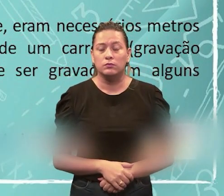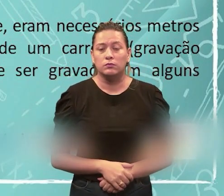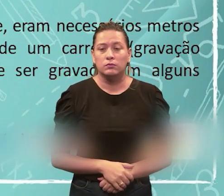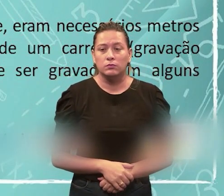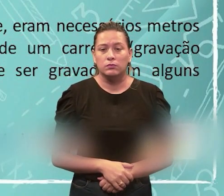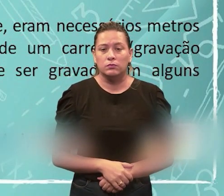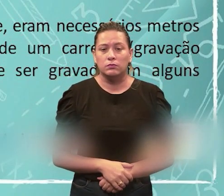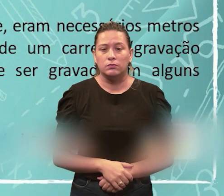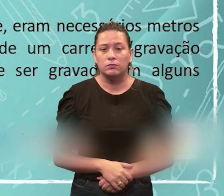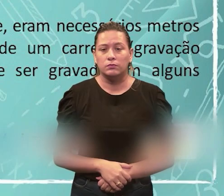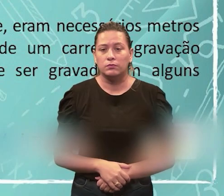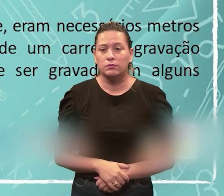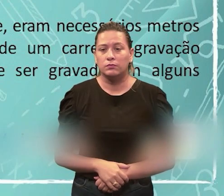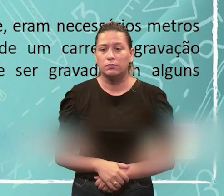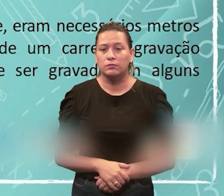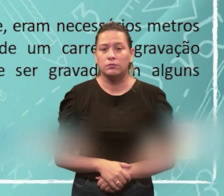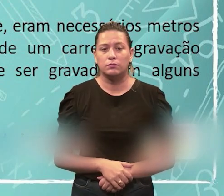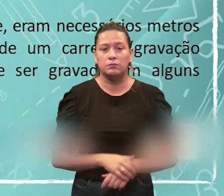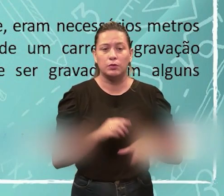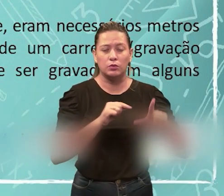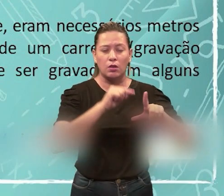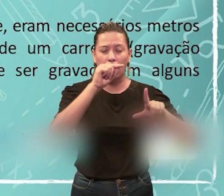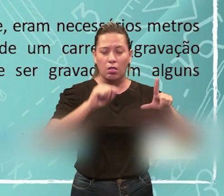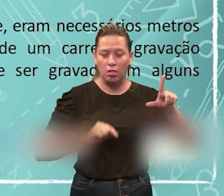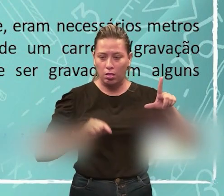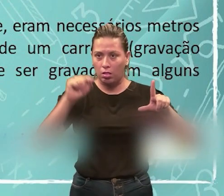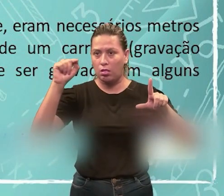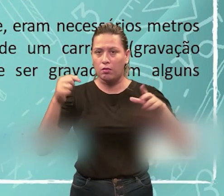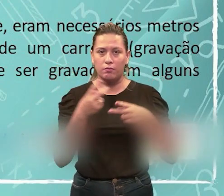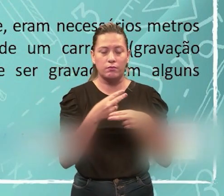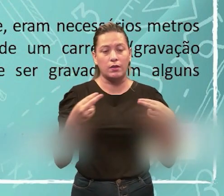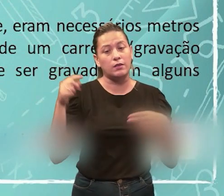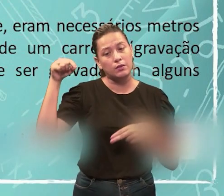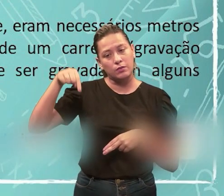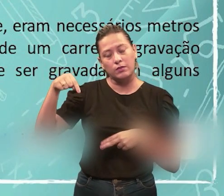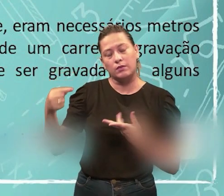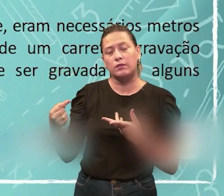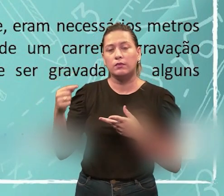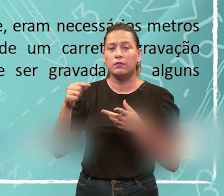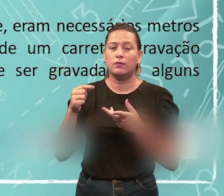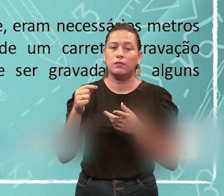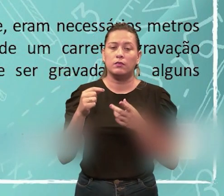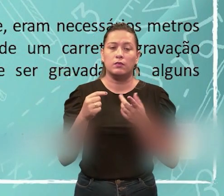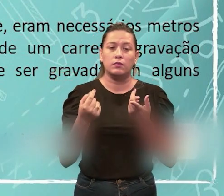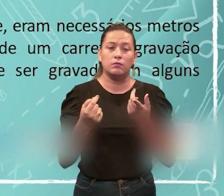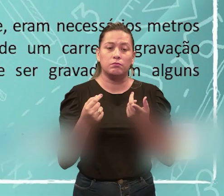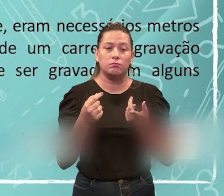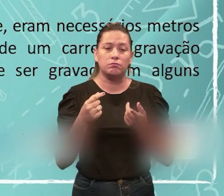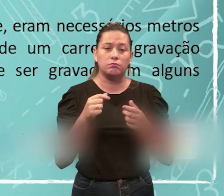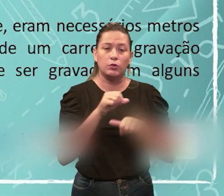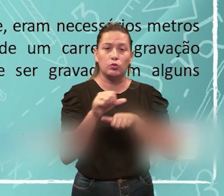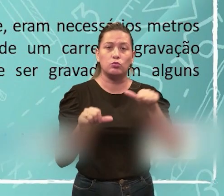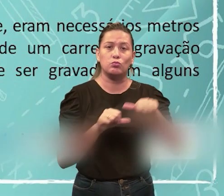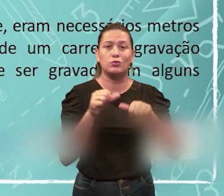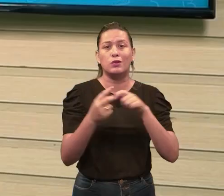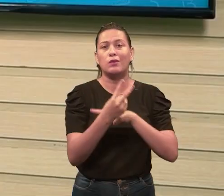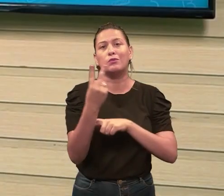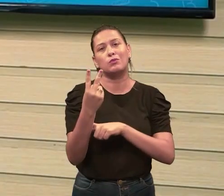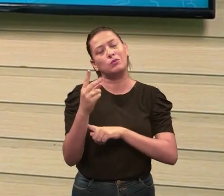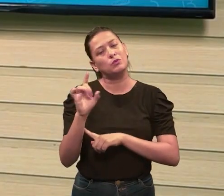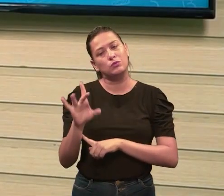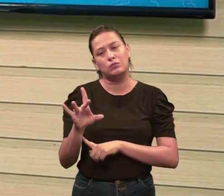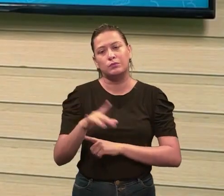infinitos níveis, né? Já no mundo digital, o sistema elétrico pode variar sua tensão somente em quantos? Dois níveis.